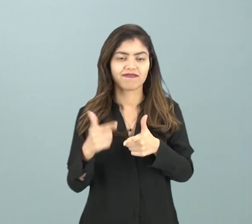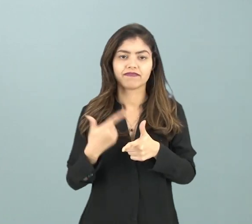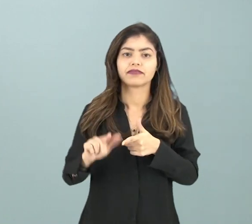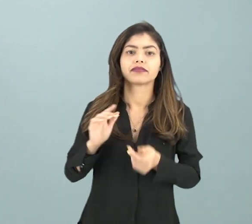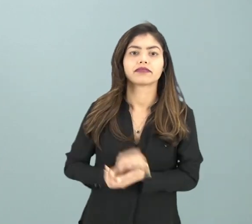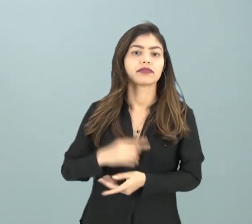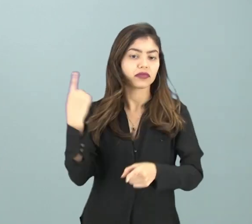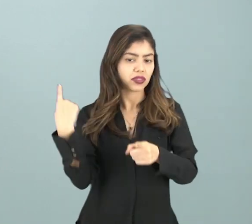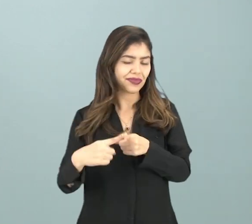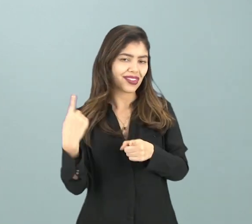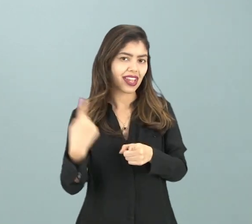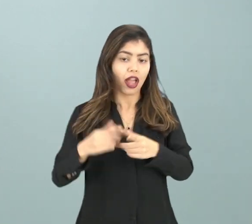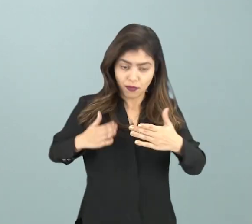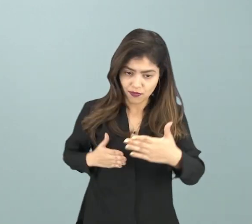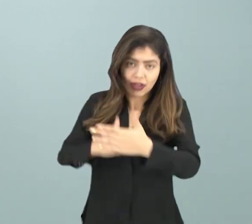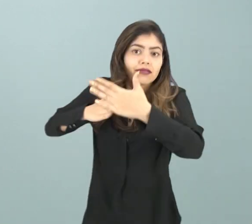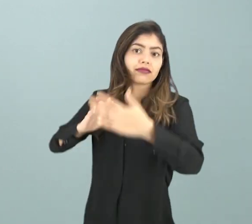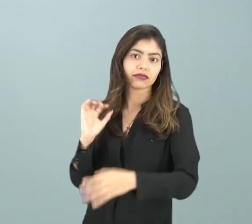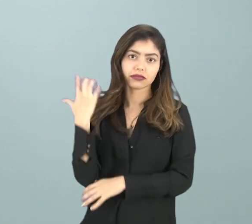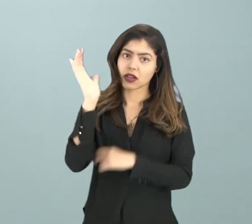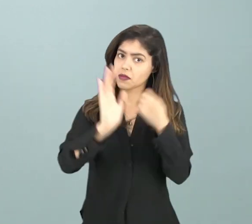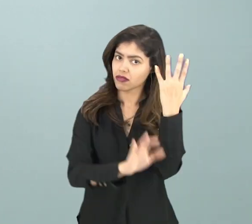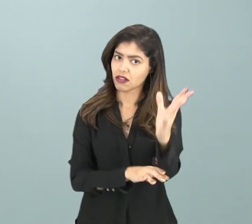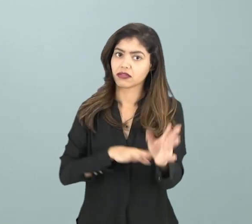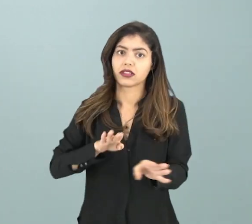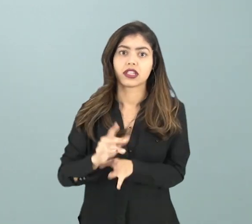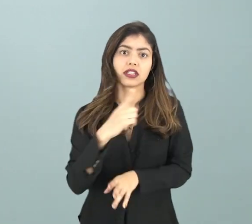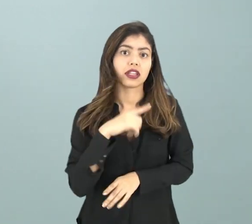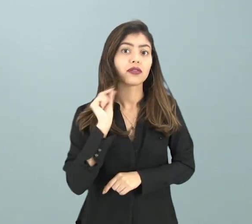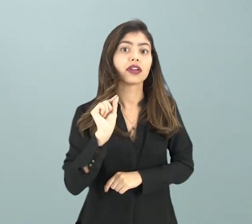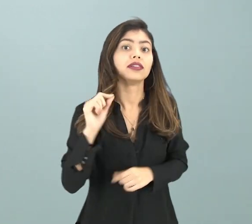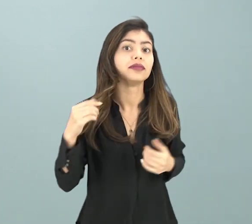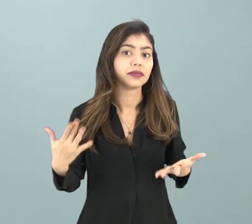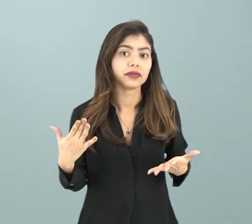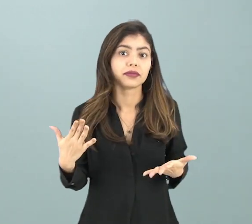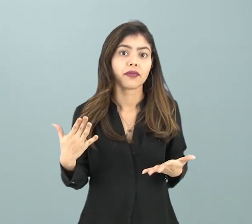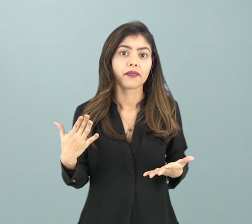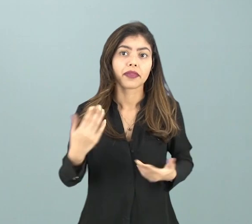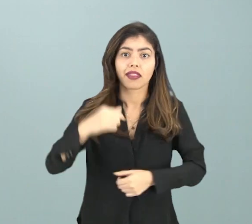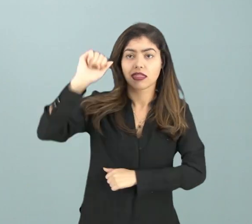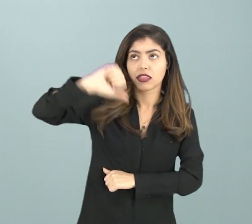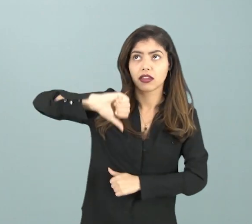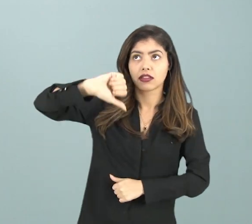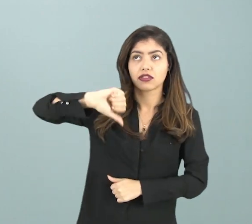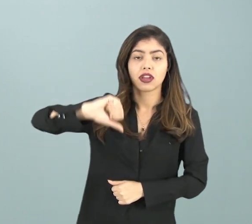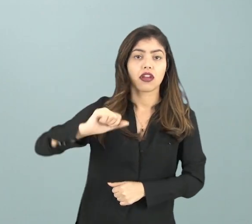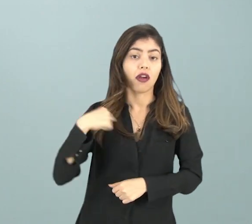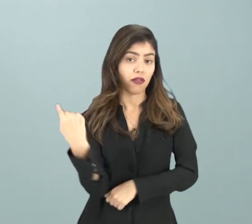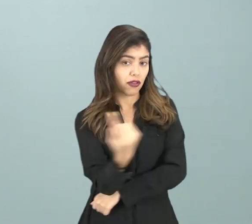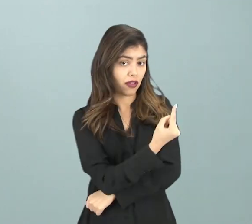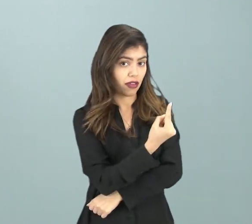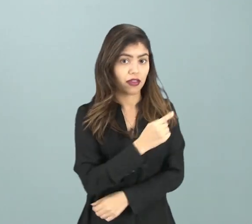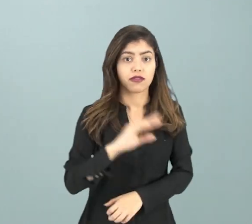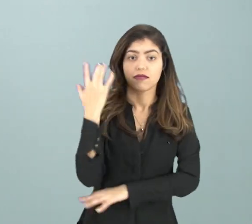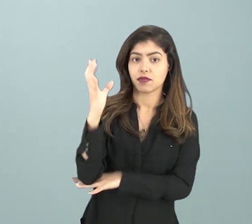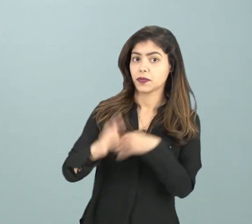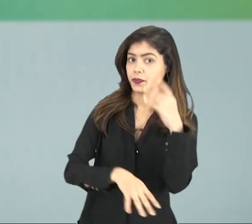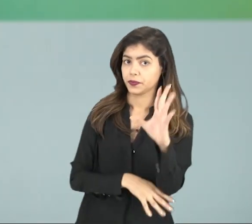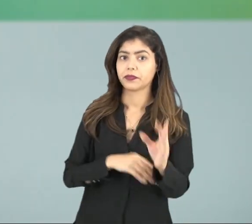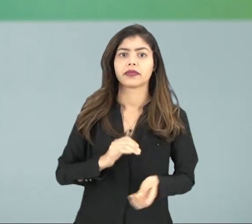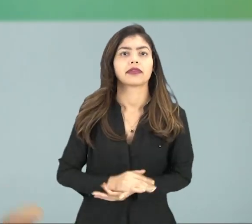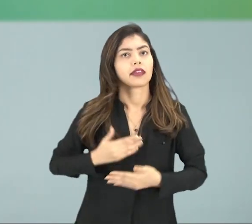por conta desses impactos ambientais, que no caso são negativos ao meio ambiente. Para